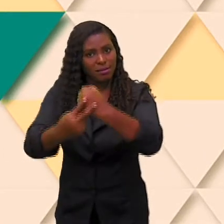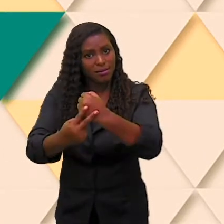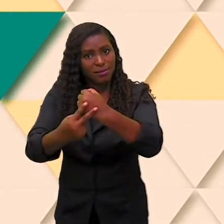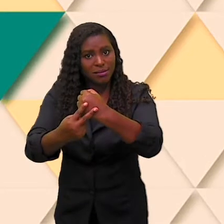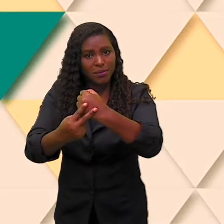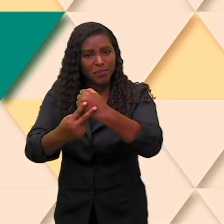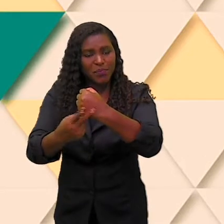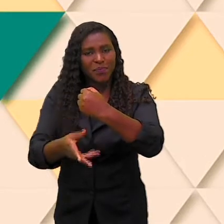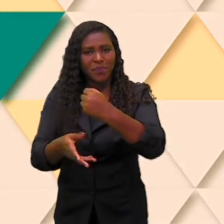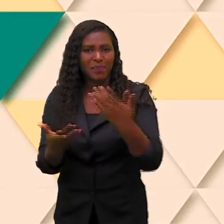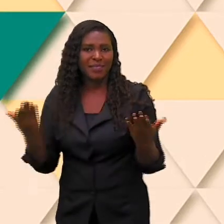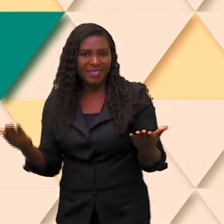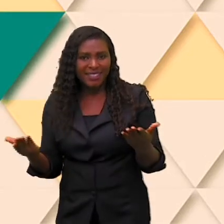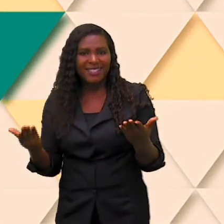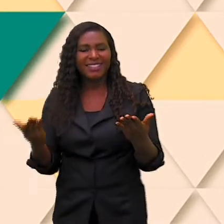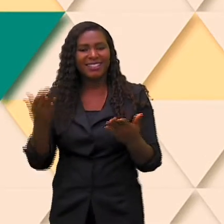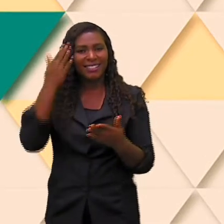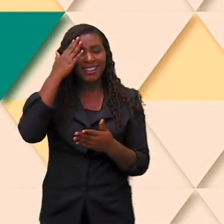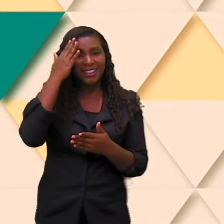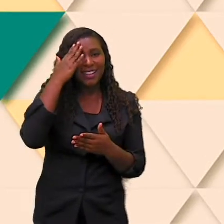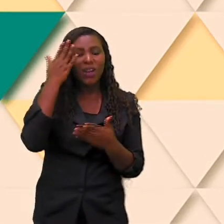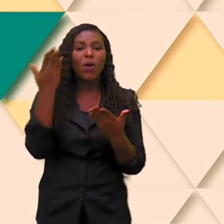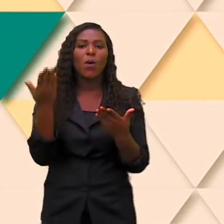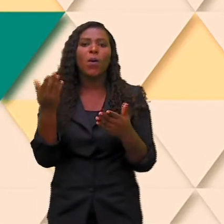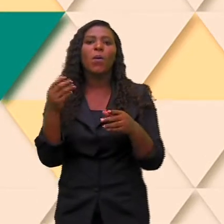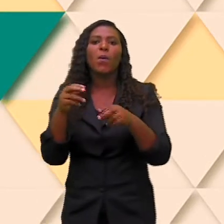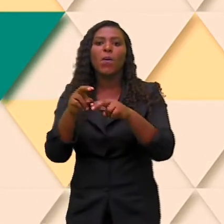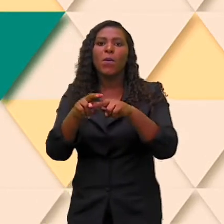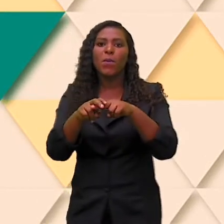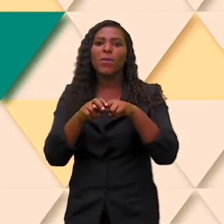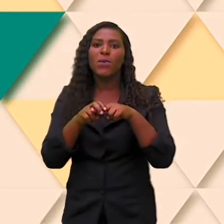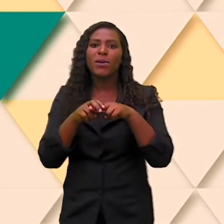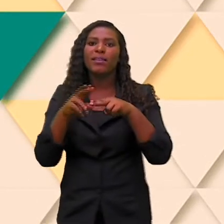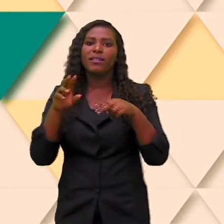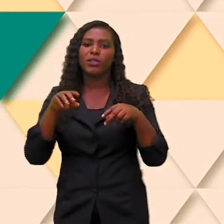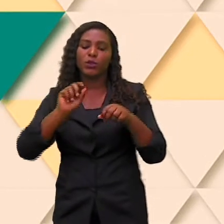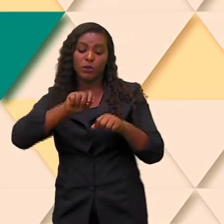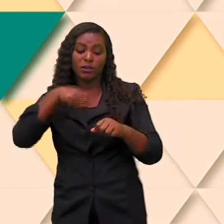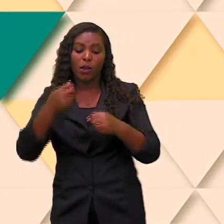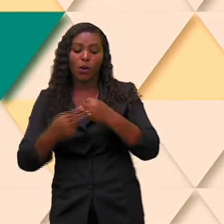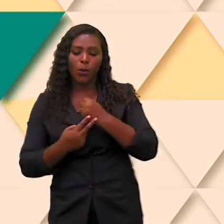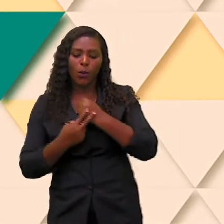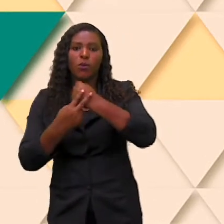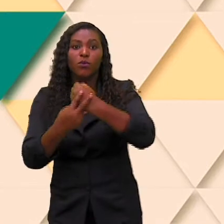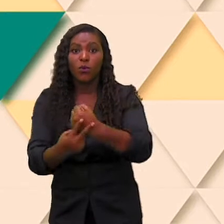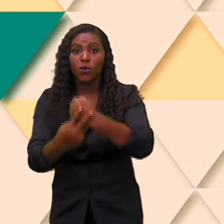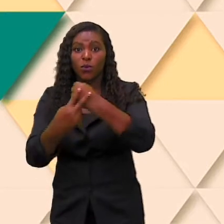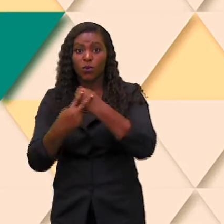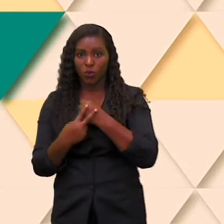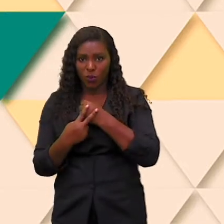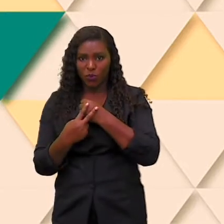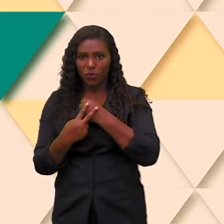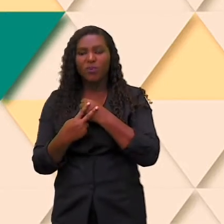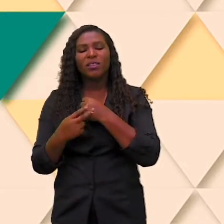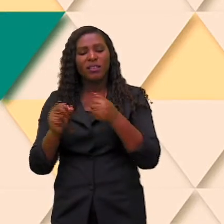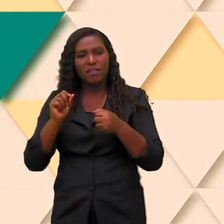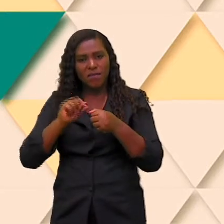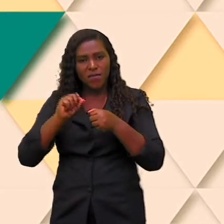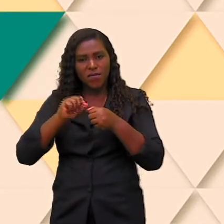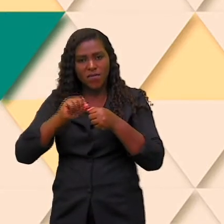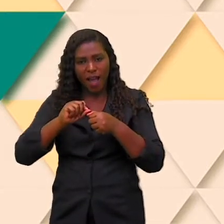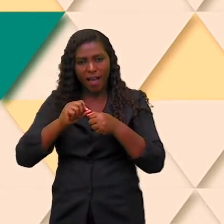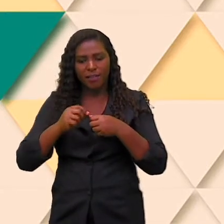seja, eu também tenho um sujeito que é paciente, que é aquele que sofre a ação do verbo.